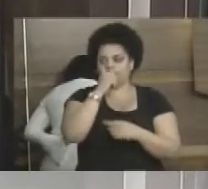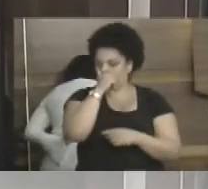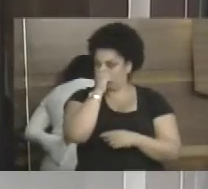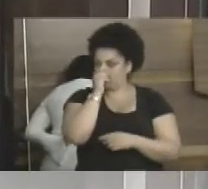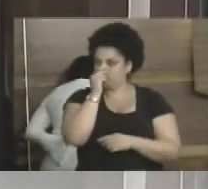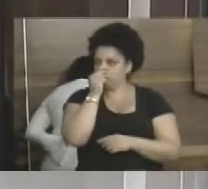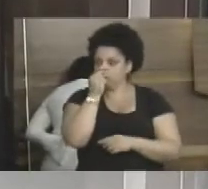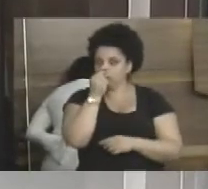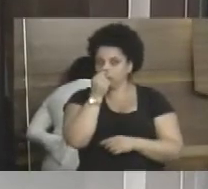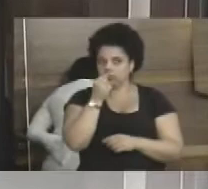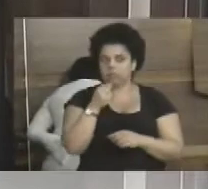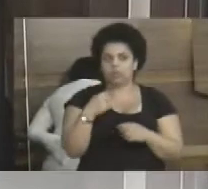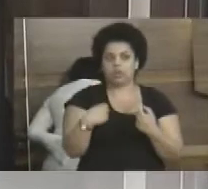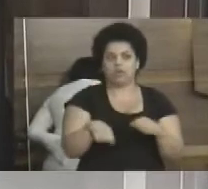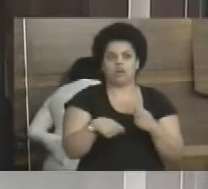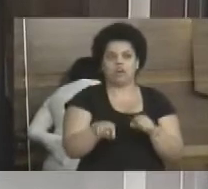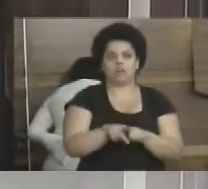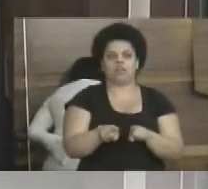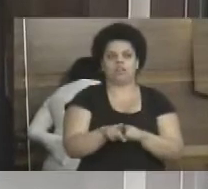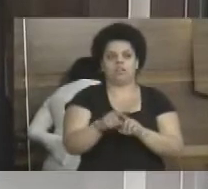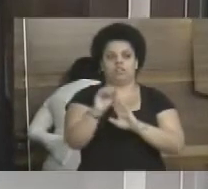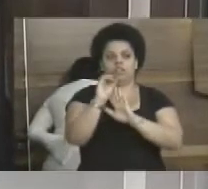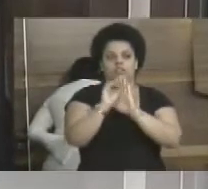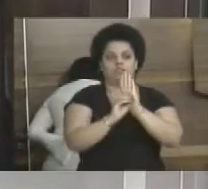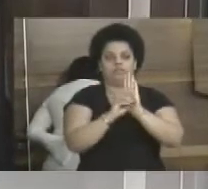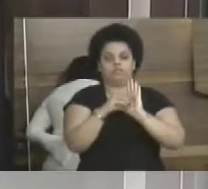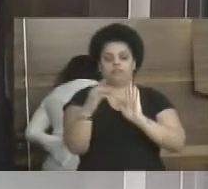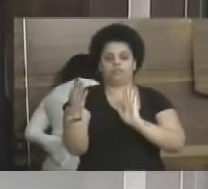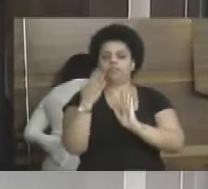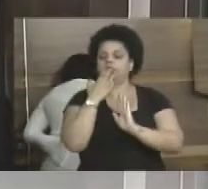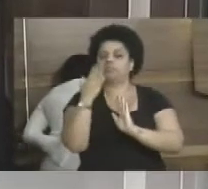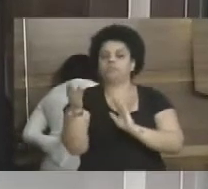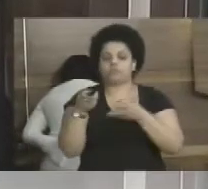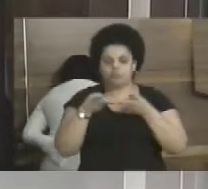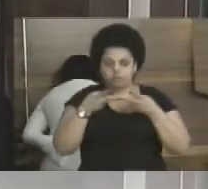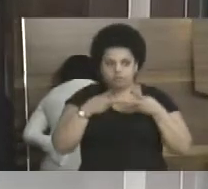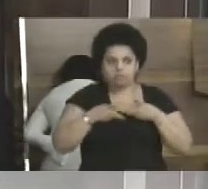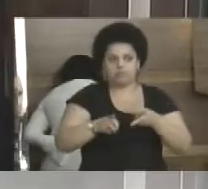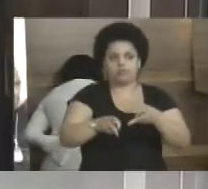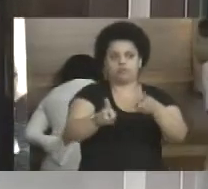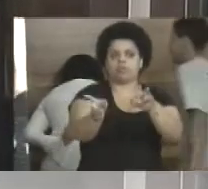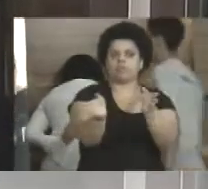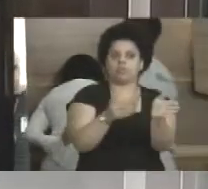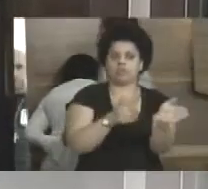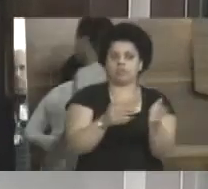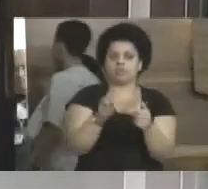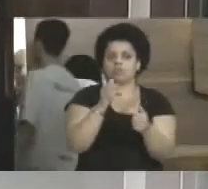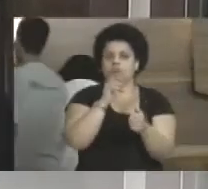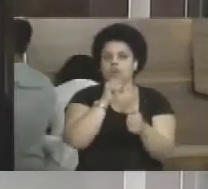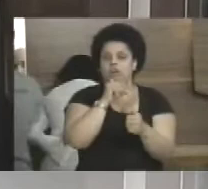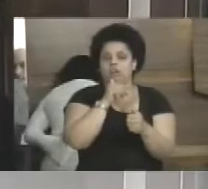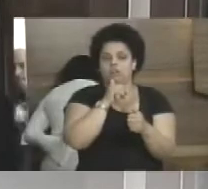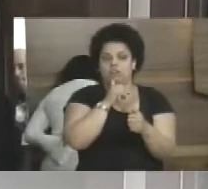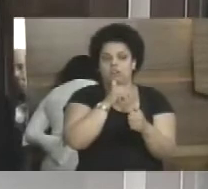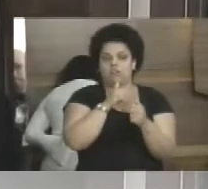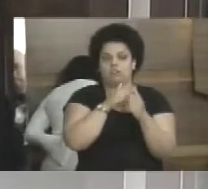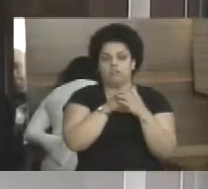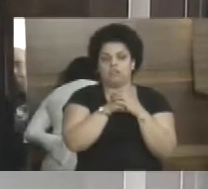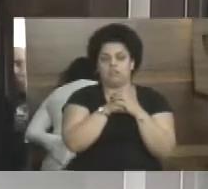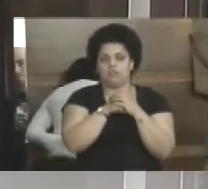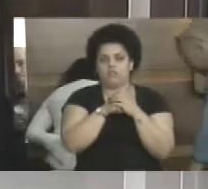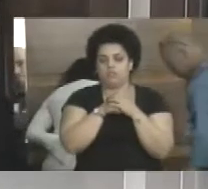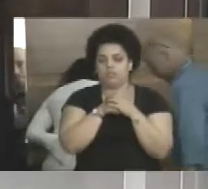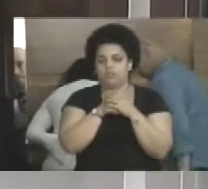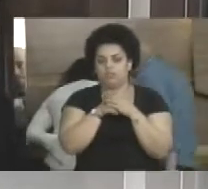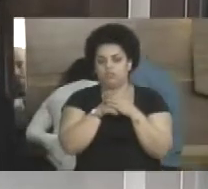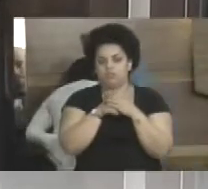Indicação 1729, que seja encaminhado o ofício ao prefeito municipal solicitando a continuação do recapeamento da rua Milton Soares, ao lado do campo de futebol,